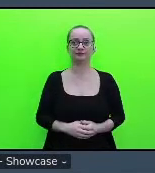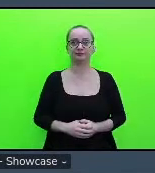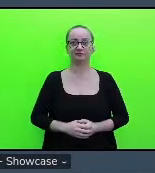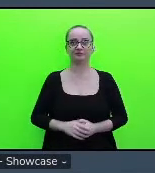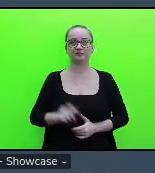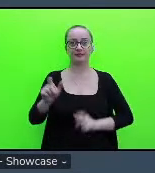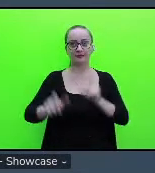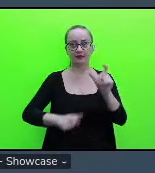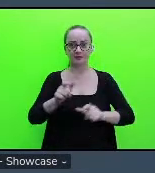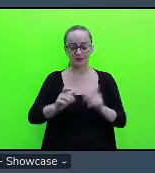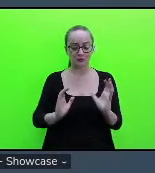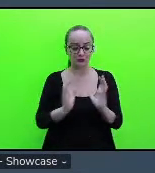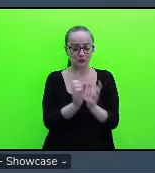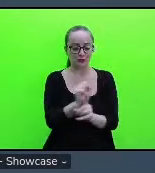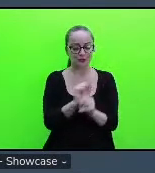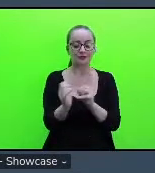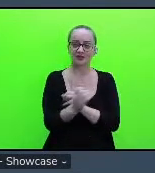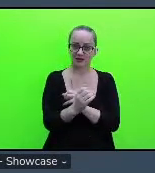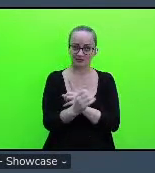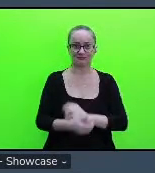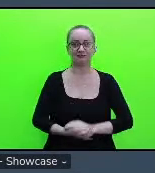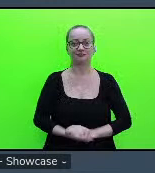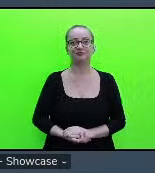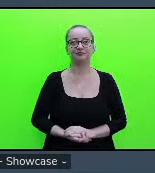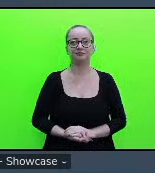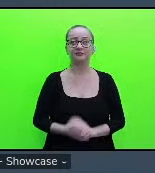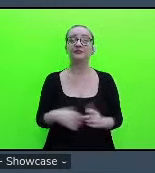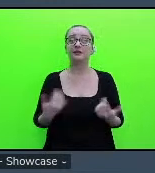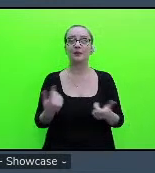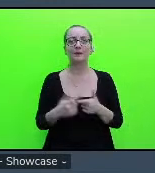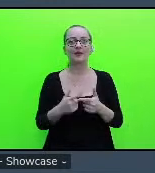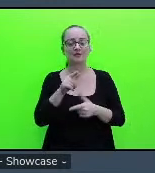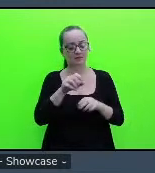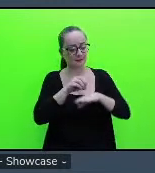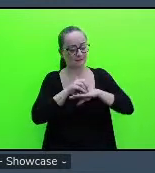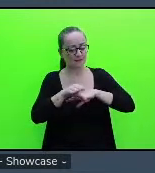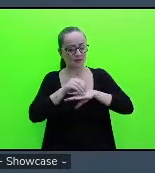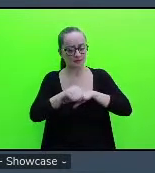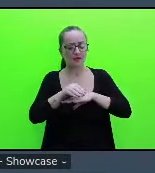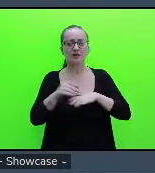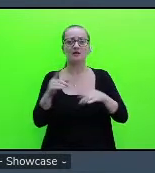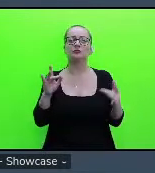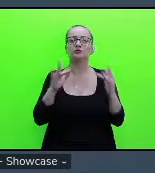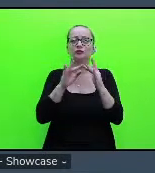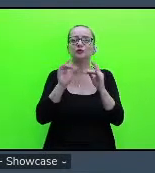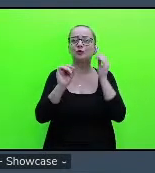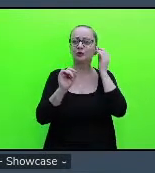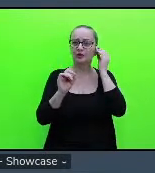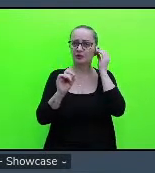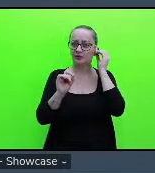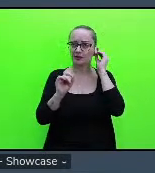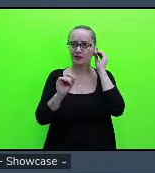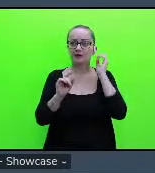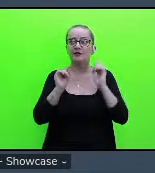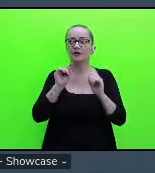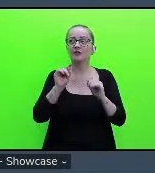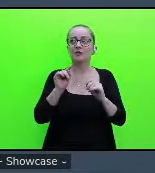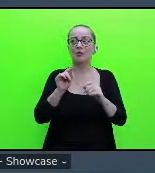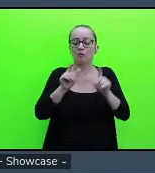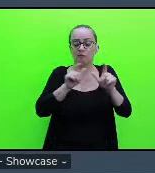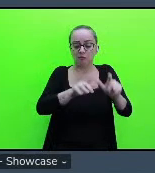o grupo social. Sim, porque o que você passa, você liga o seguinte, que os espaços